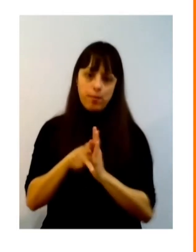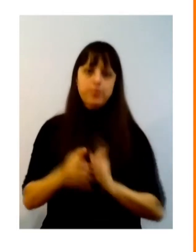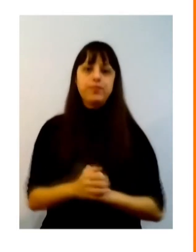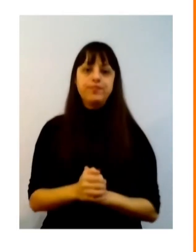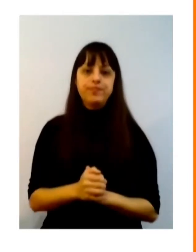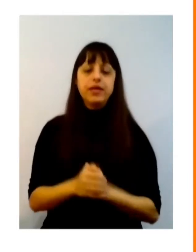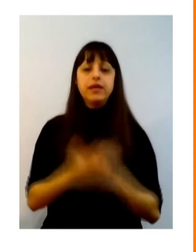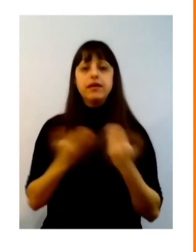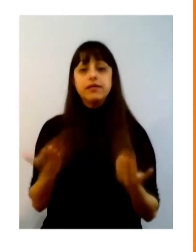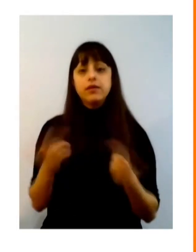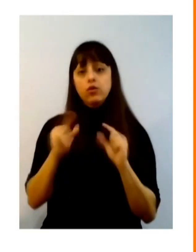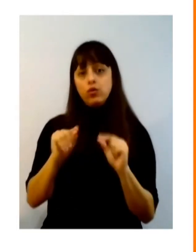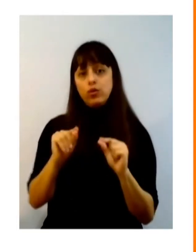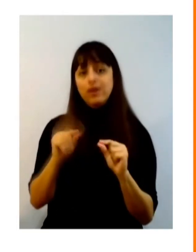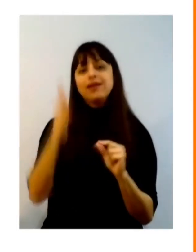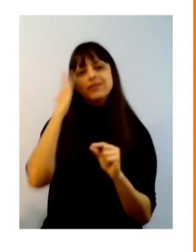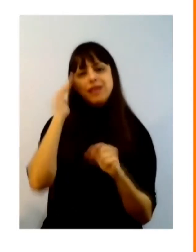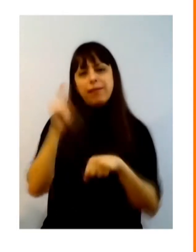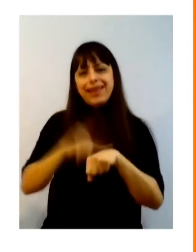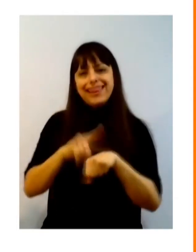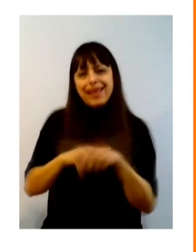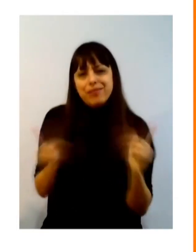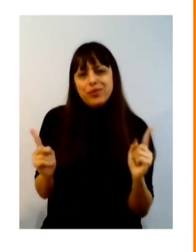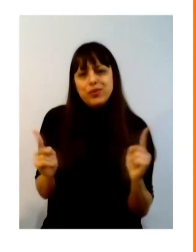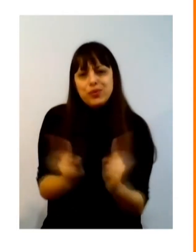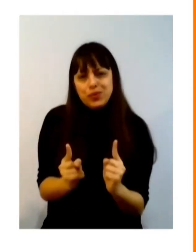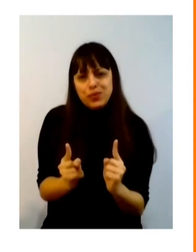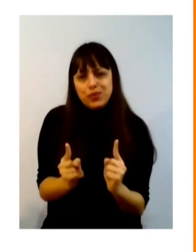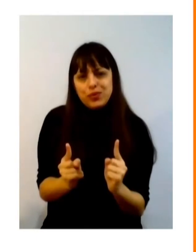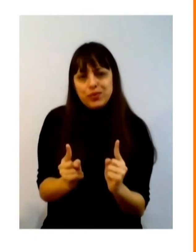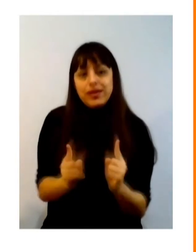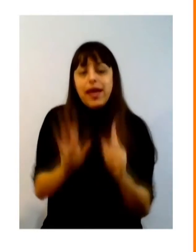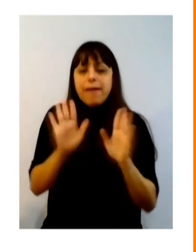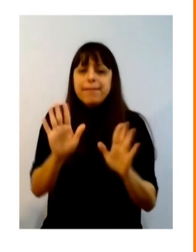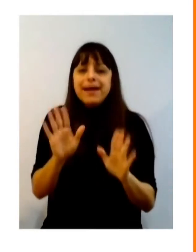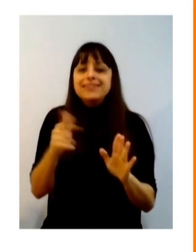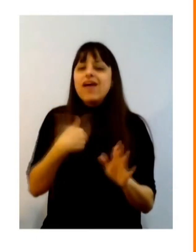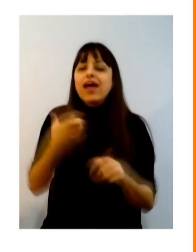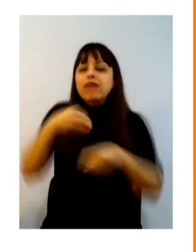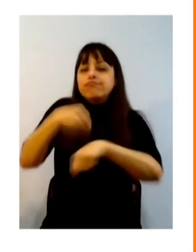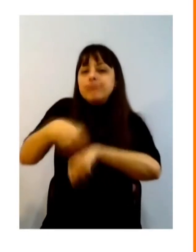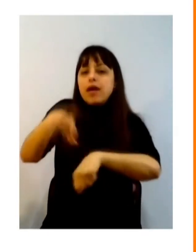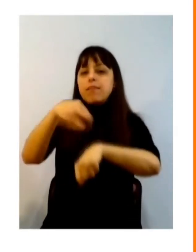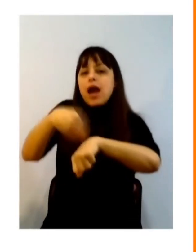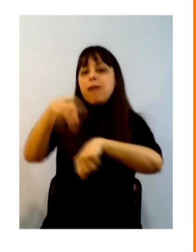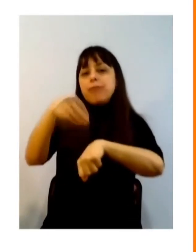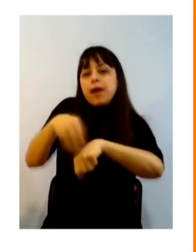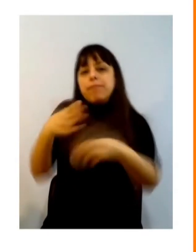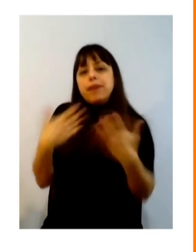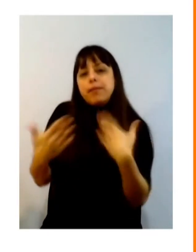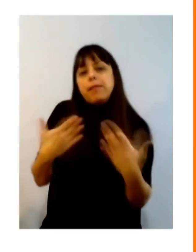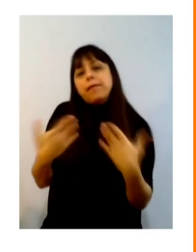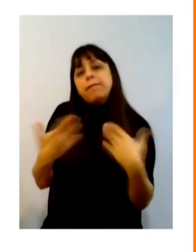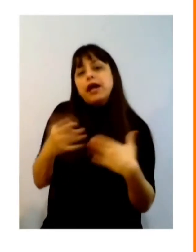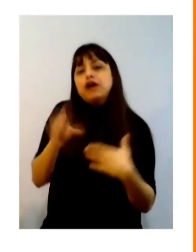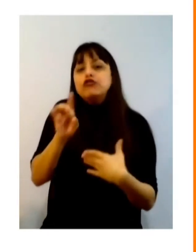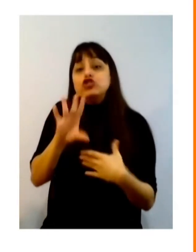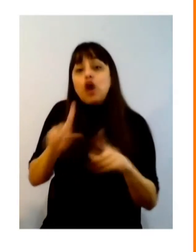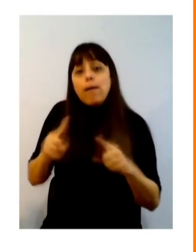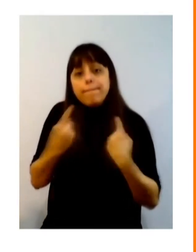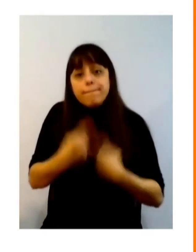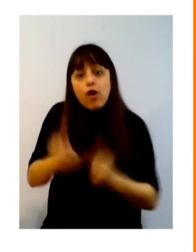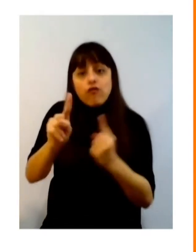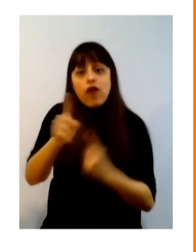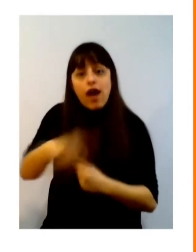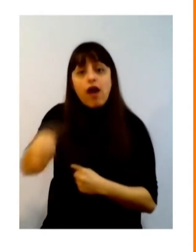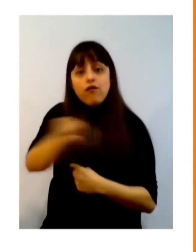grande chamada para isso bom, o tempo é muito curto o assunto é muito longo mas isso aqui é mais uma provocação para a conversa que nós